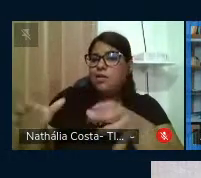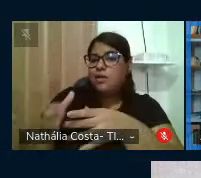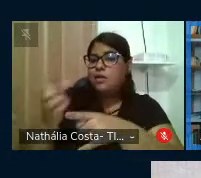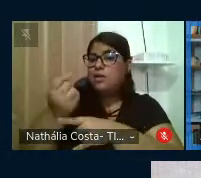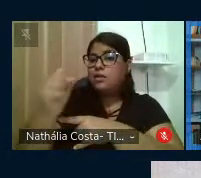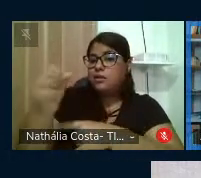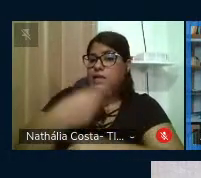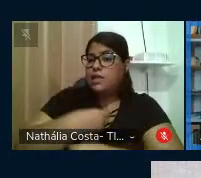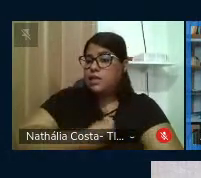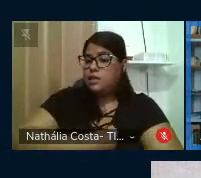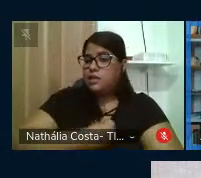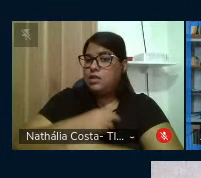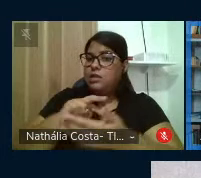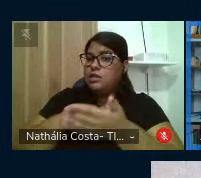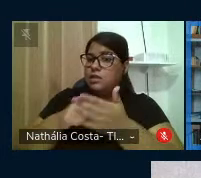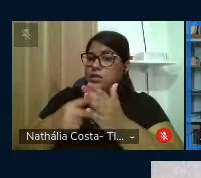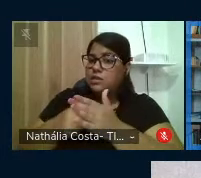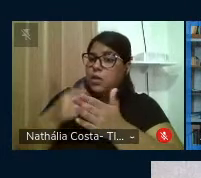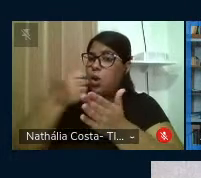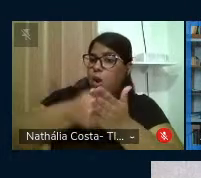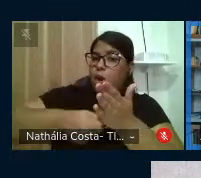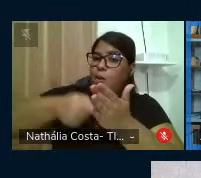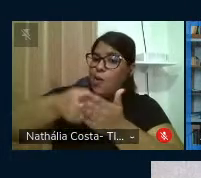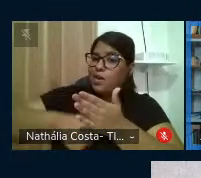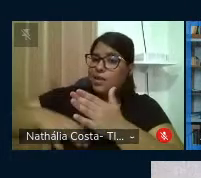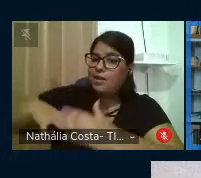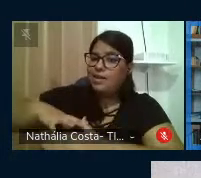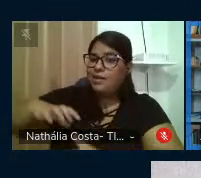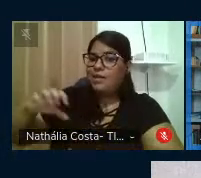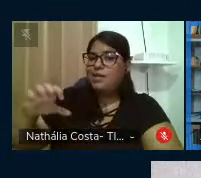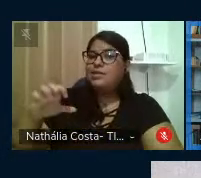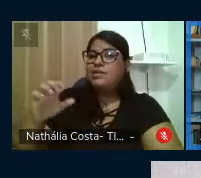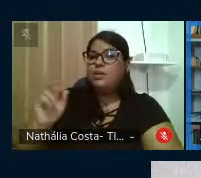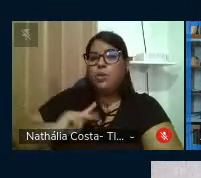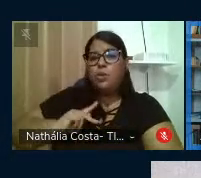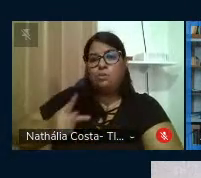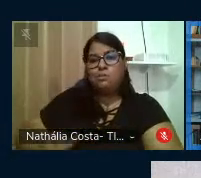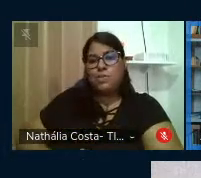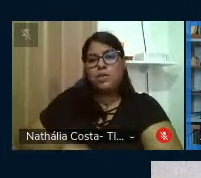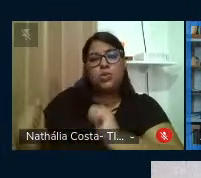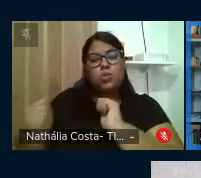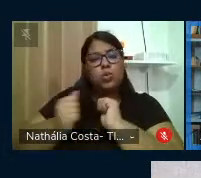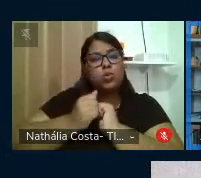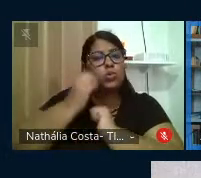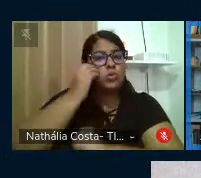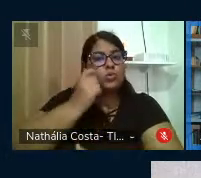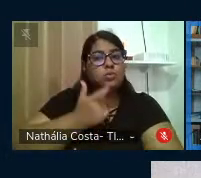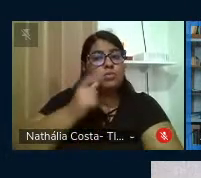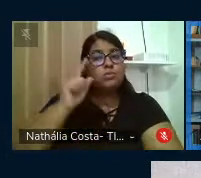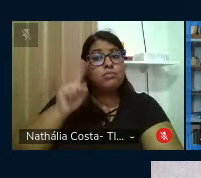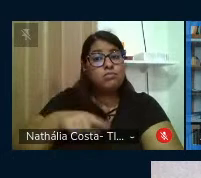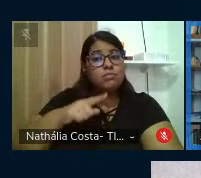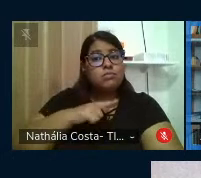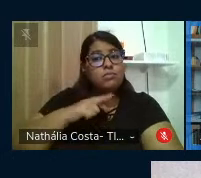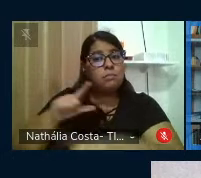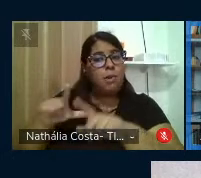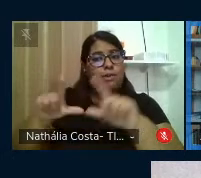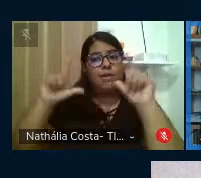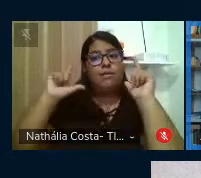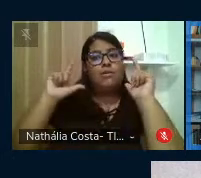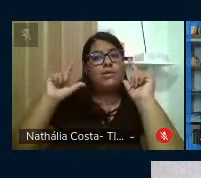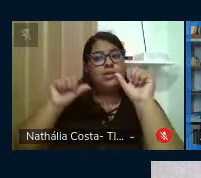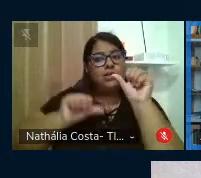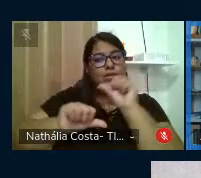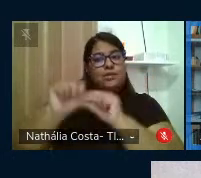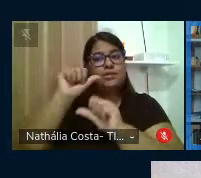significa lutar pela ética universal do ser humano. Estar com Paulo Freire é ser protagonista de uma práxis transformadora na escola